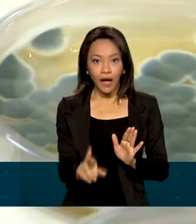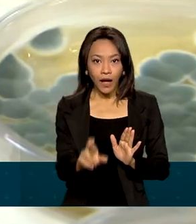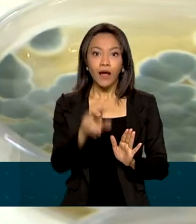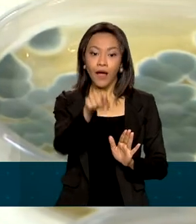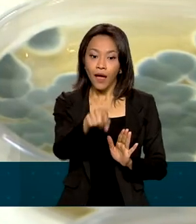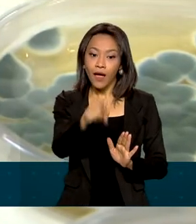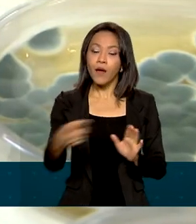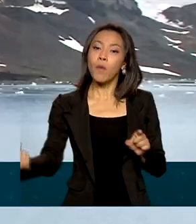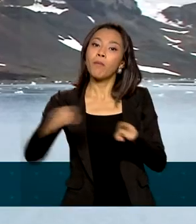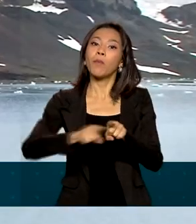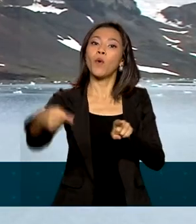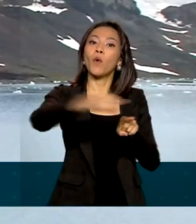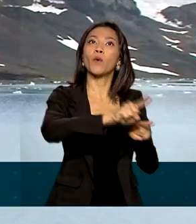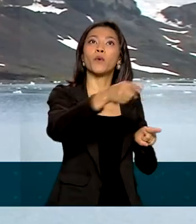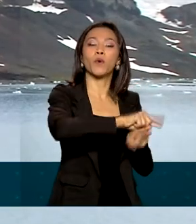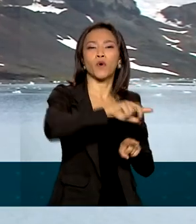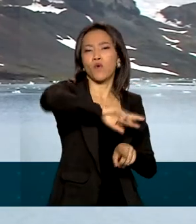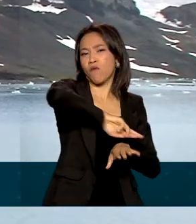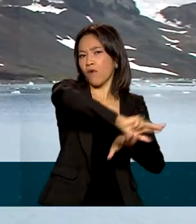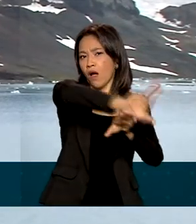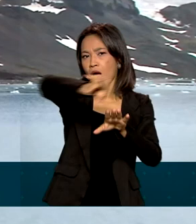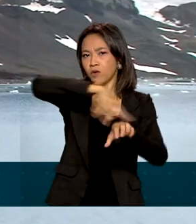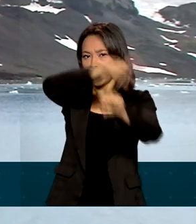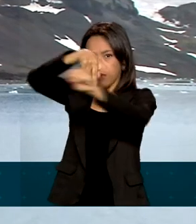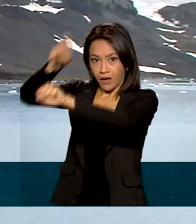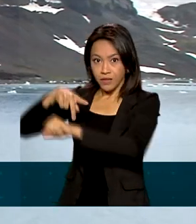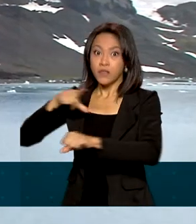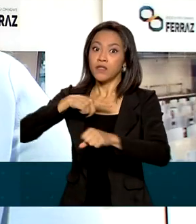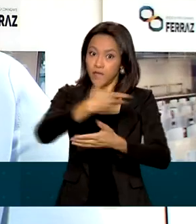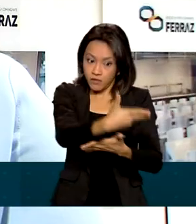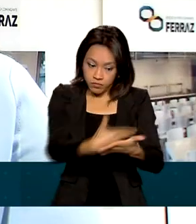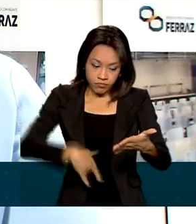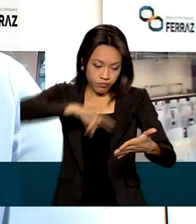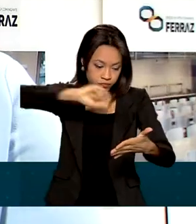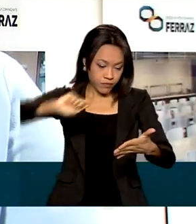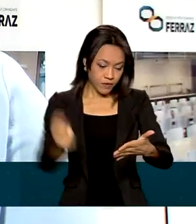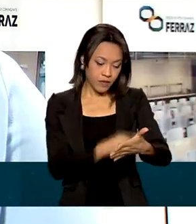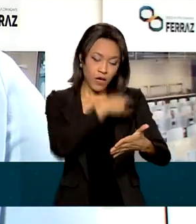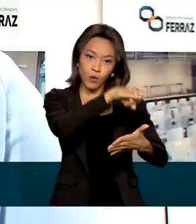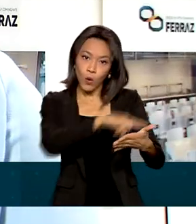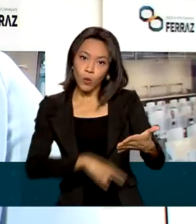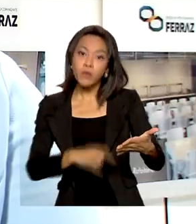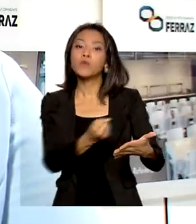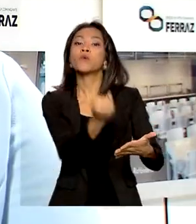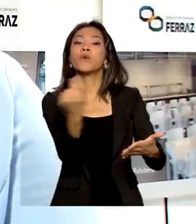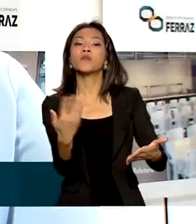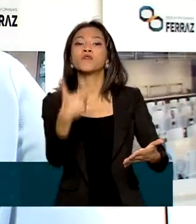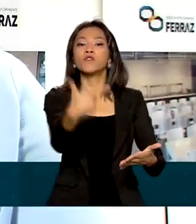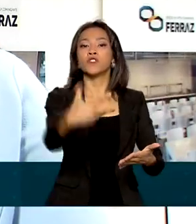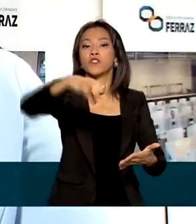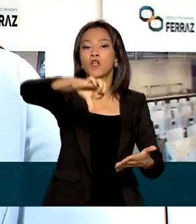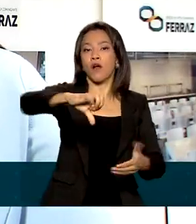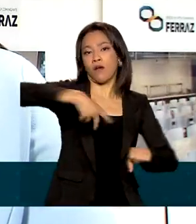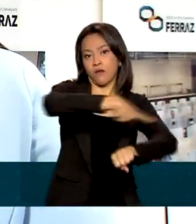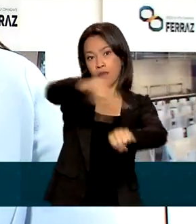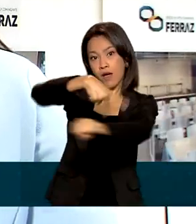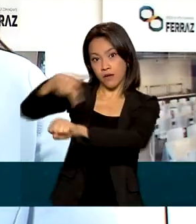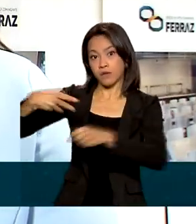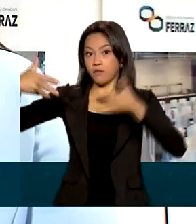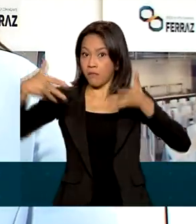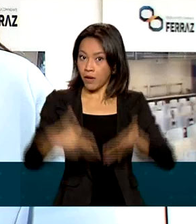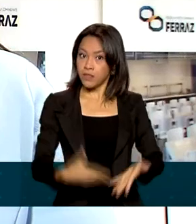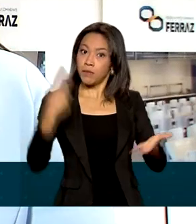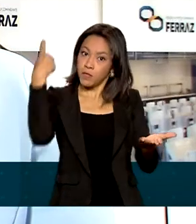cooperação internacional, foi assinado o Tratado da Antártica. No total, 29 países fazem parte do Tratado da